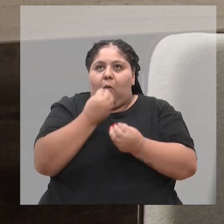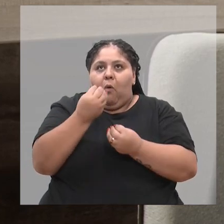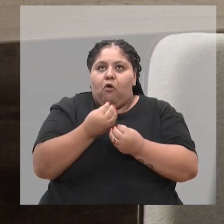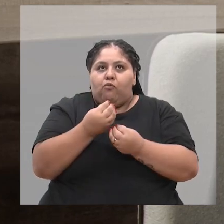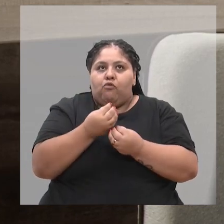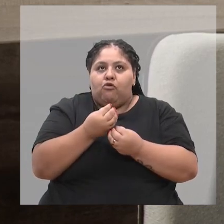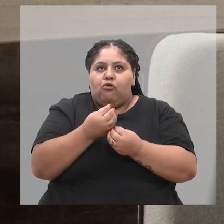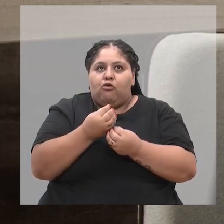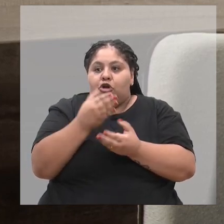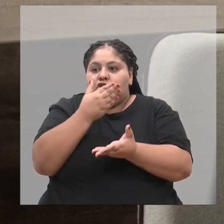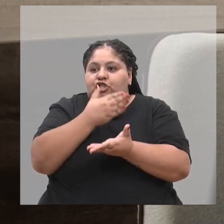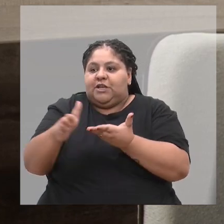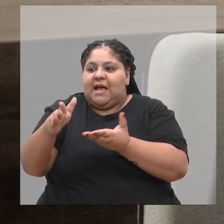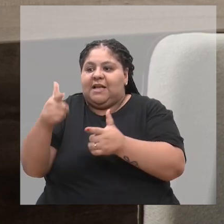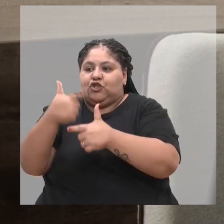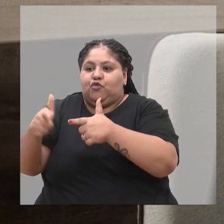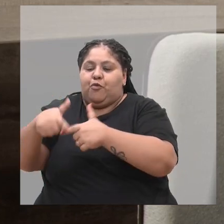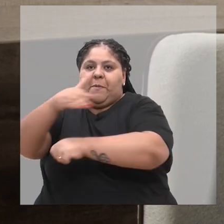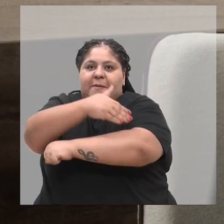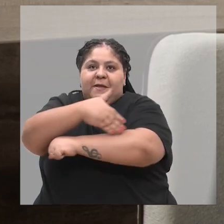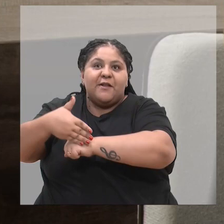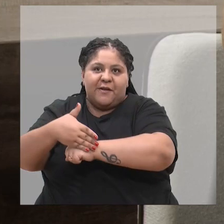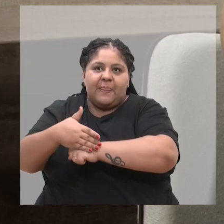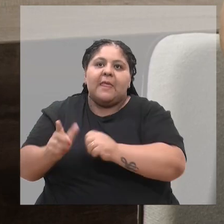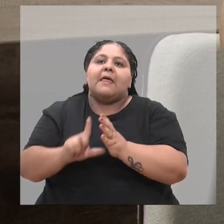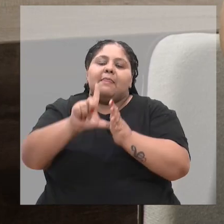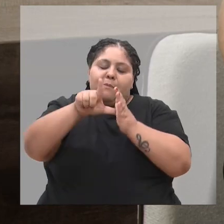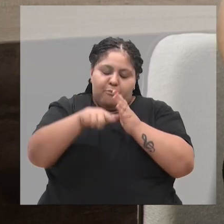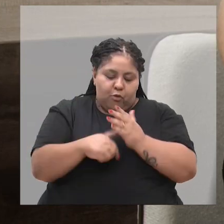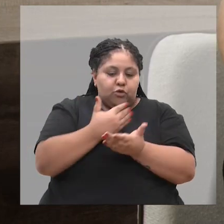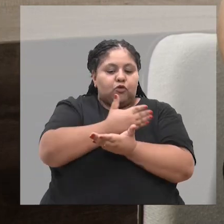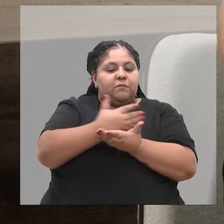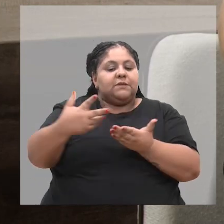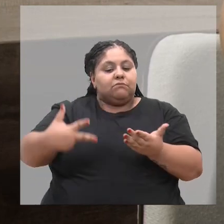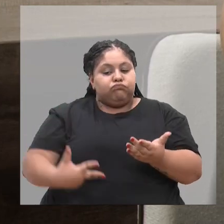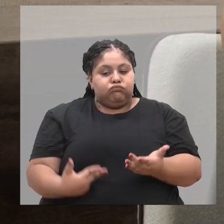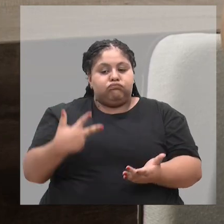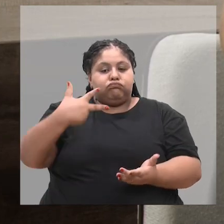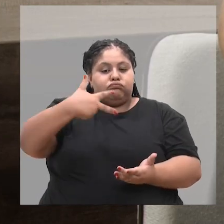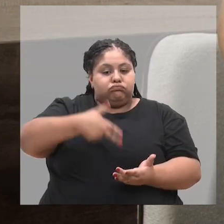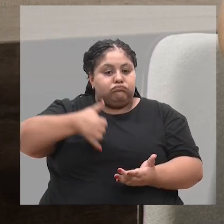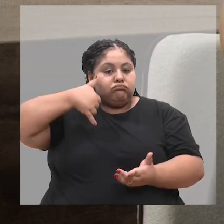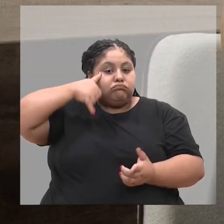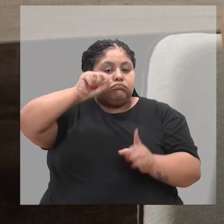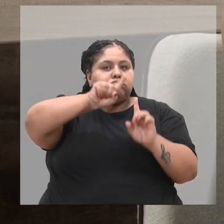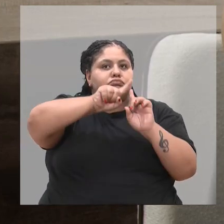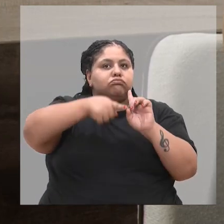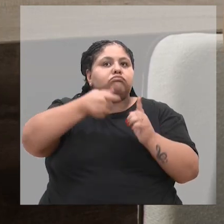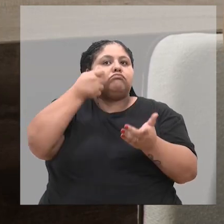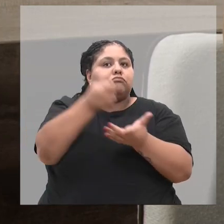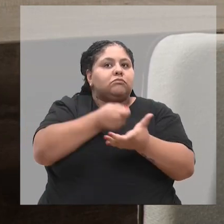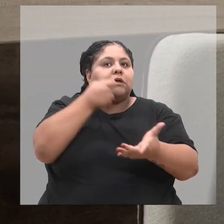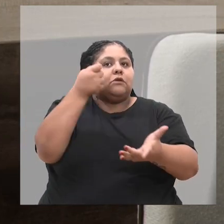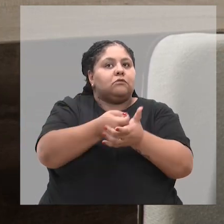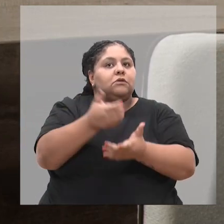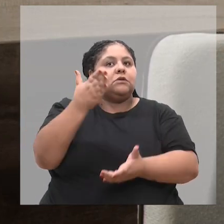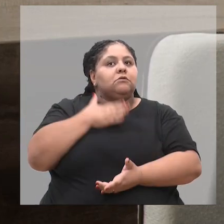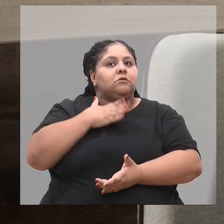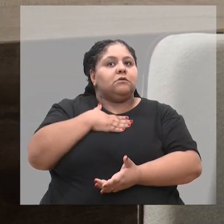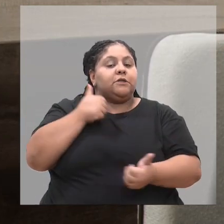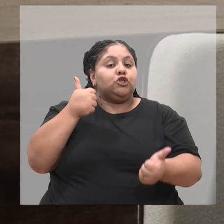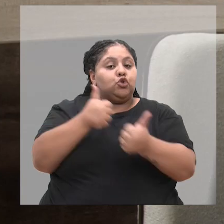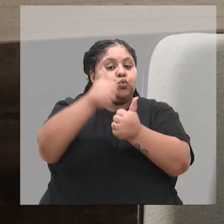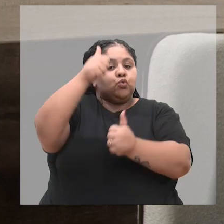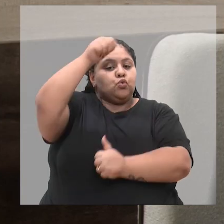E depois, partiu para a castração. Também foi uma luta, também foi intermédio meu que conseguimos a castração